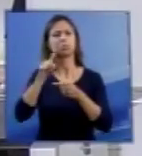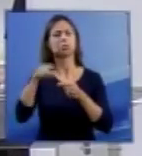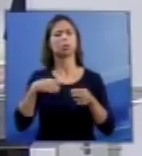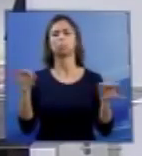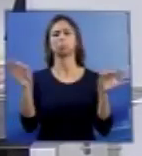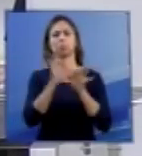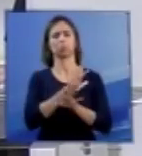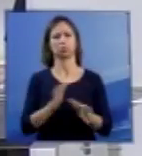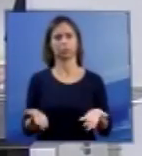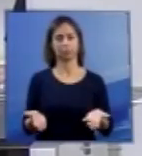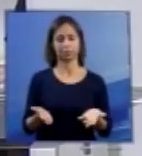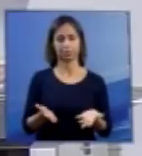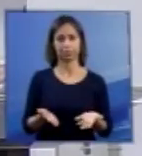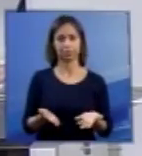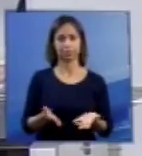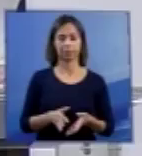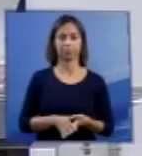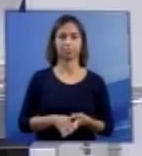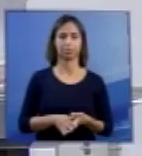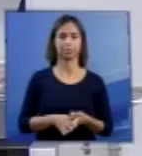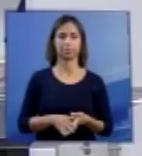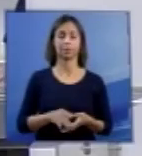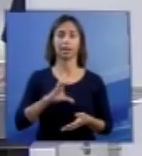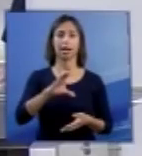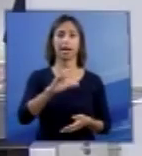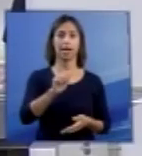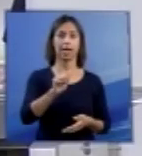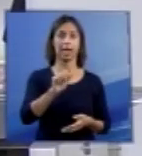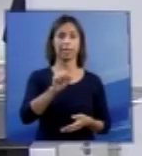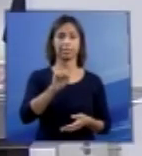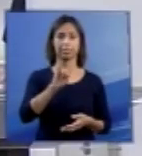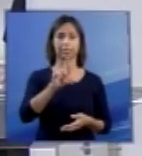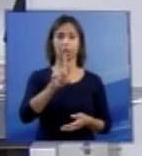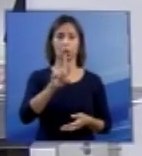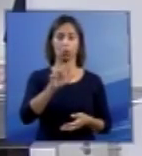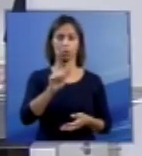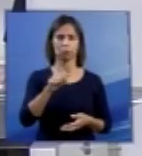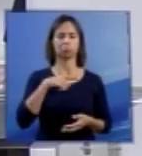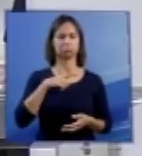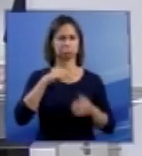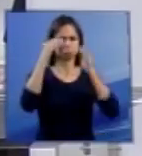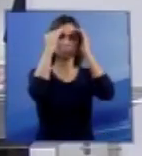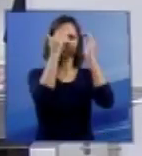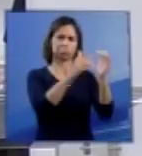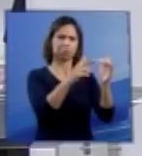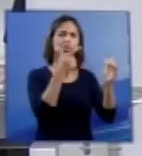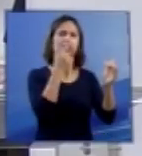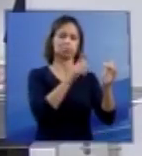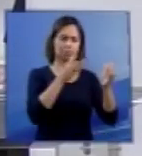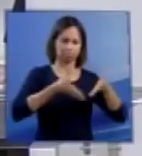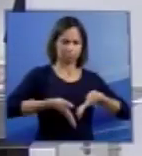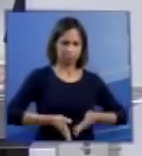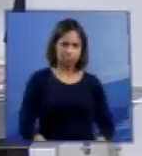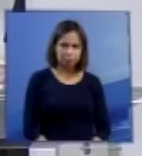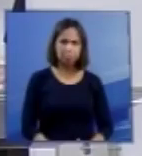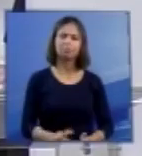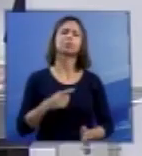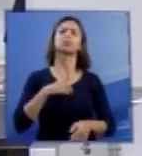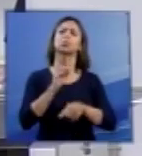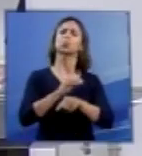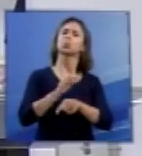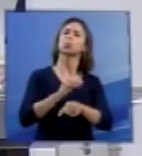estabelecido. Cacilda foi respeitada, teve sua filha, cuidou dela até sua morte.